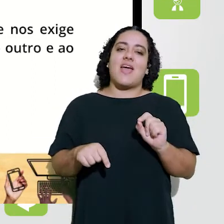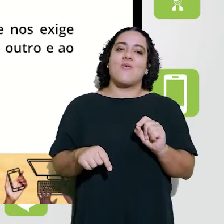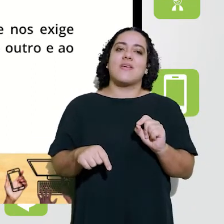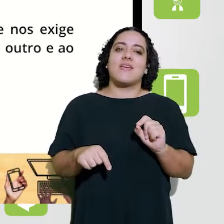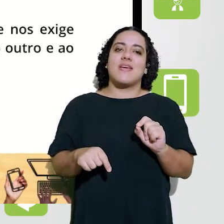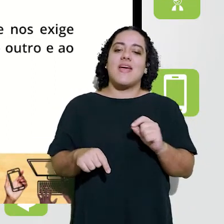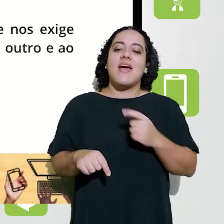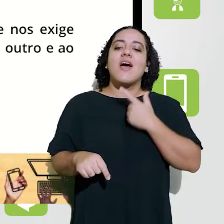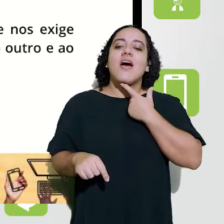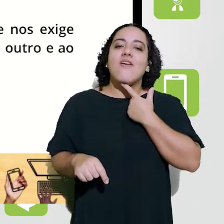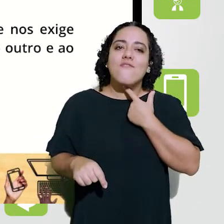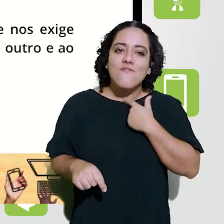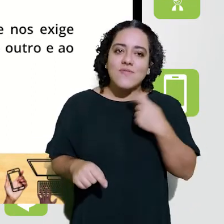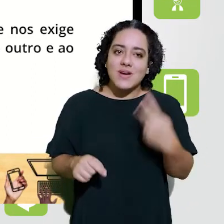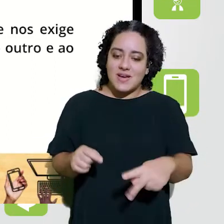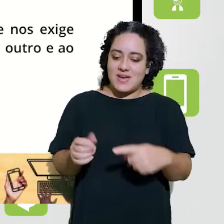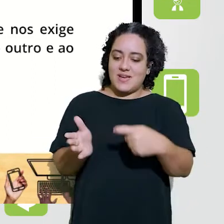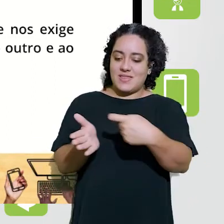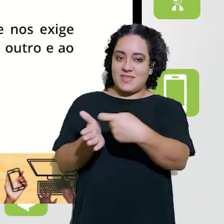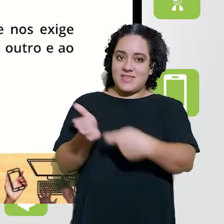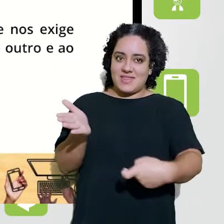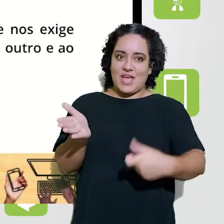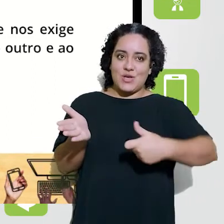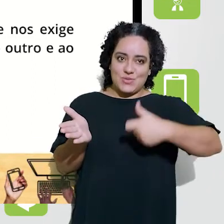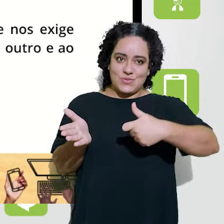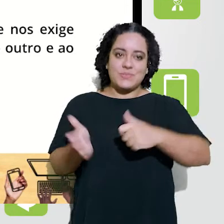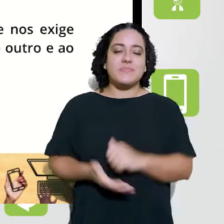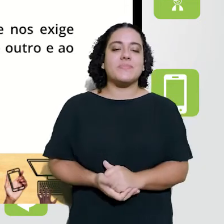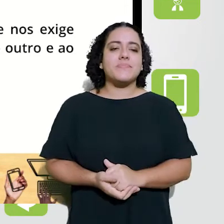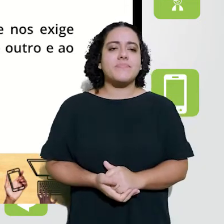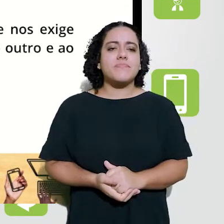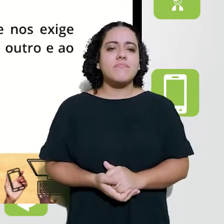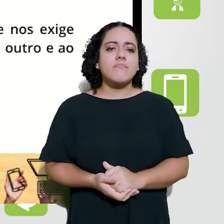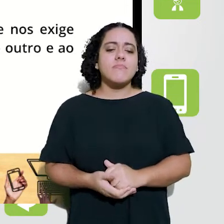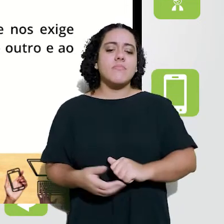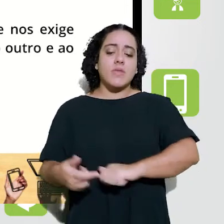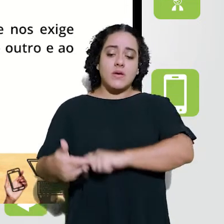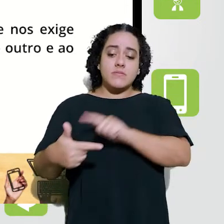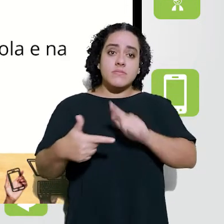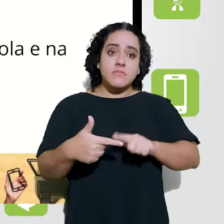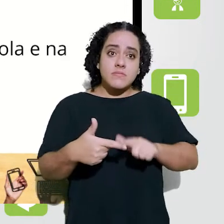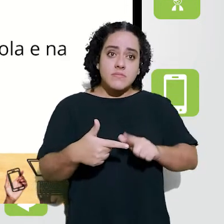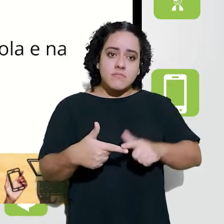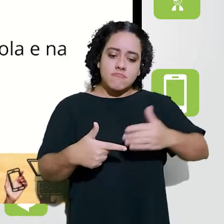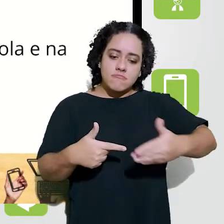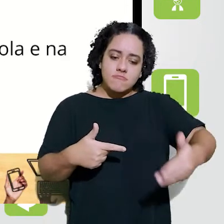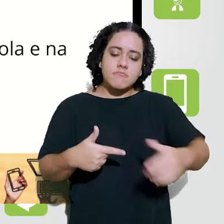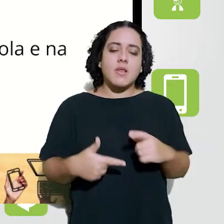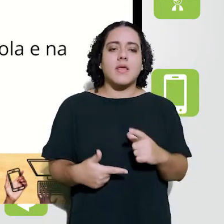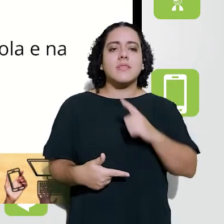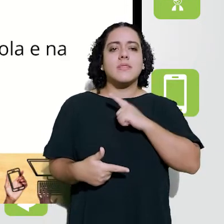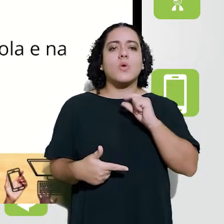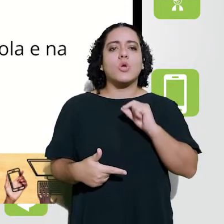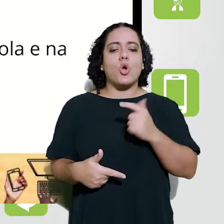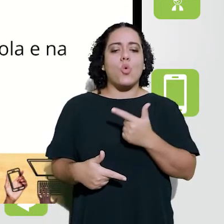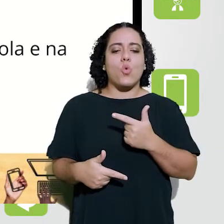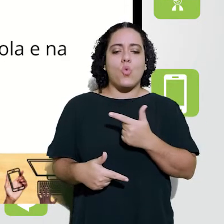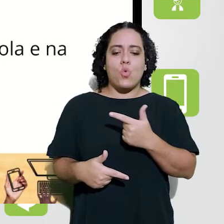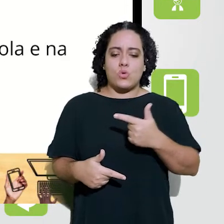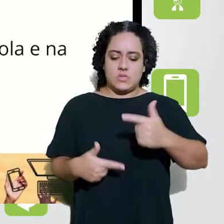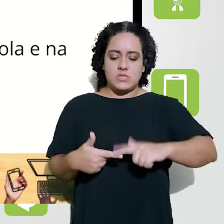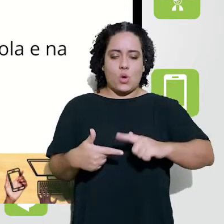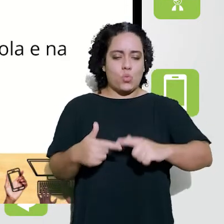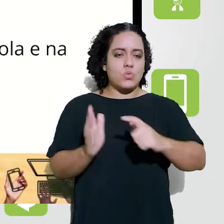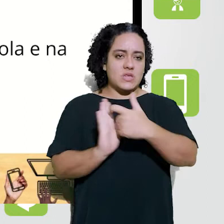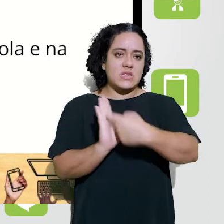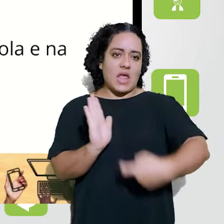né? E assim por diante. Então, essa é a intenção do primeiro texto. Em seguida, eu proponho